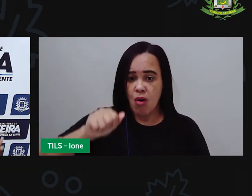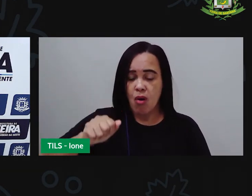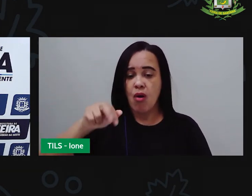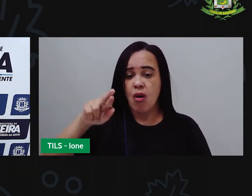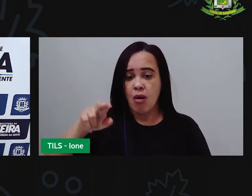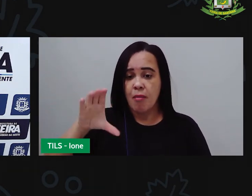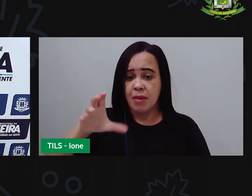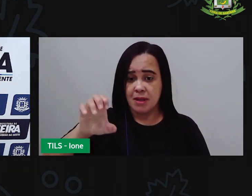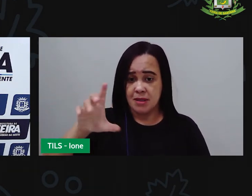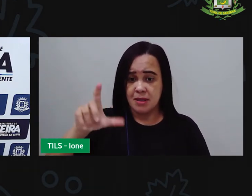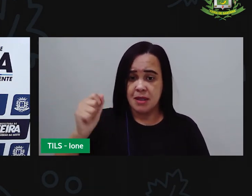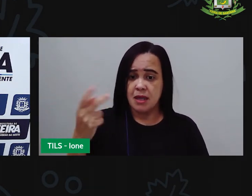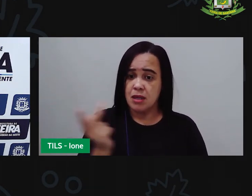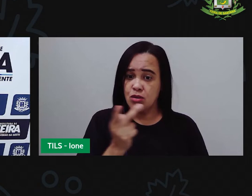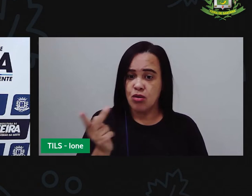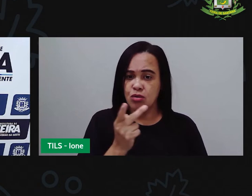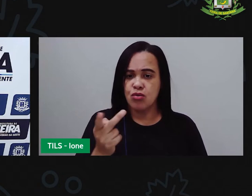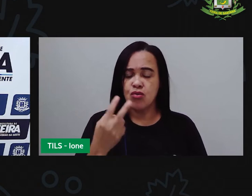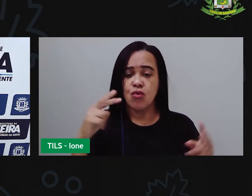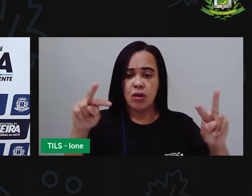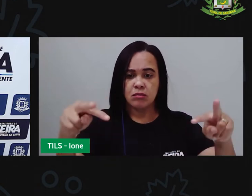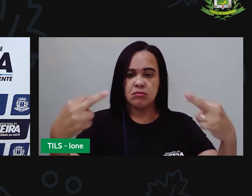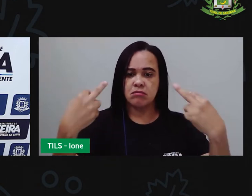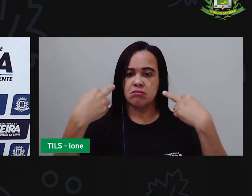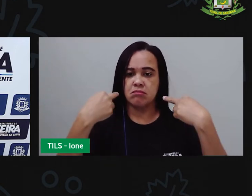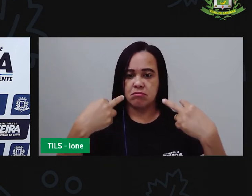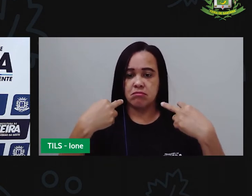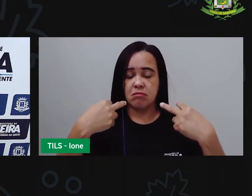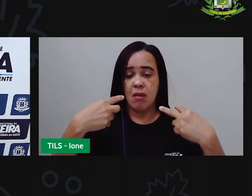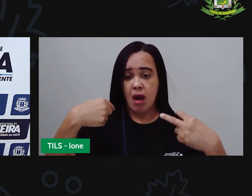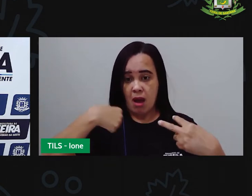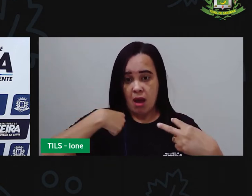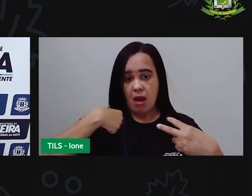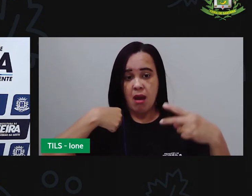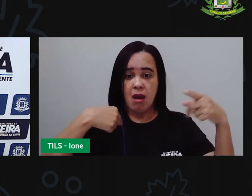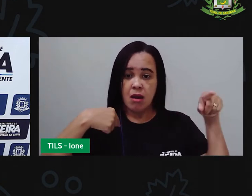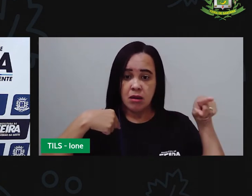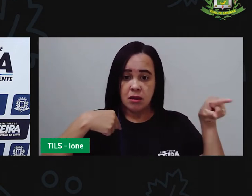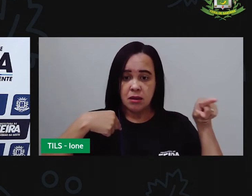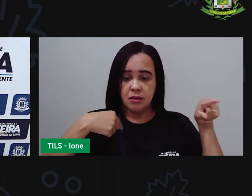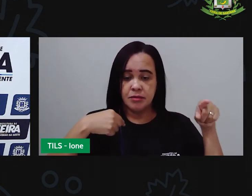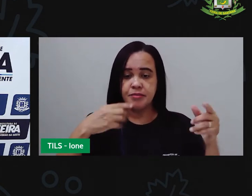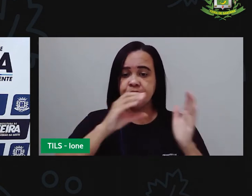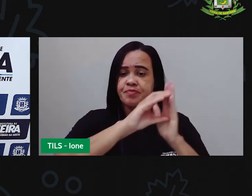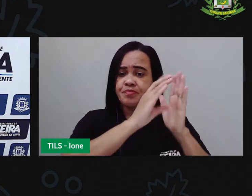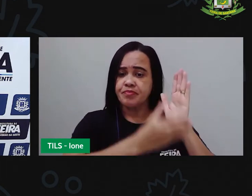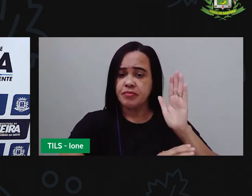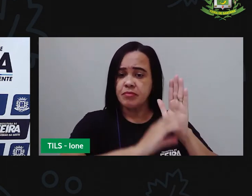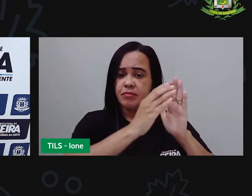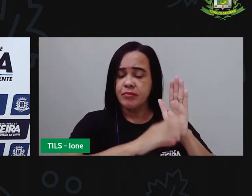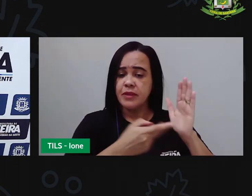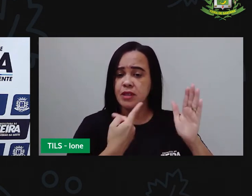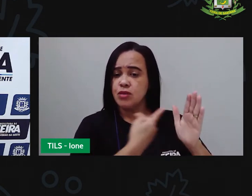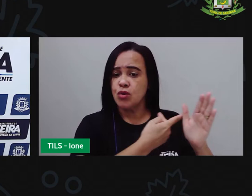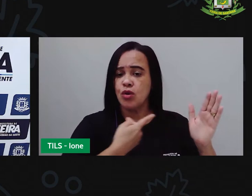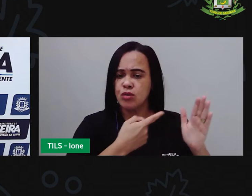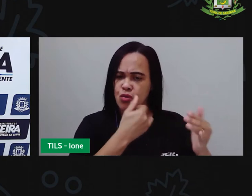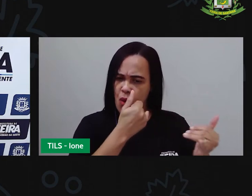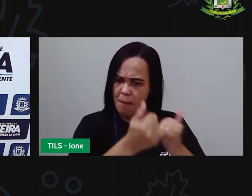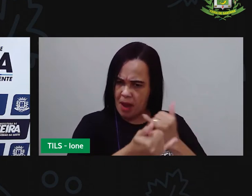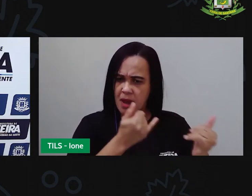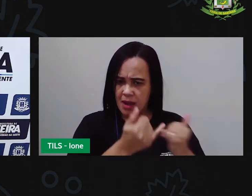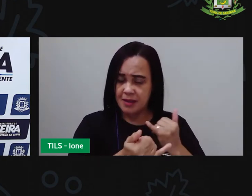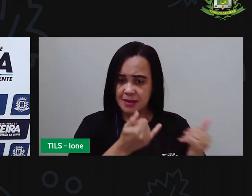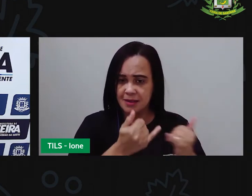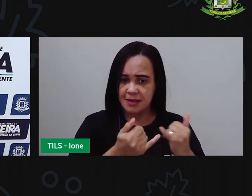Olha aqui pra gente. Veja as nossas características físicas. O que a gente tem de parecido?